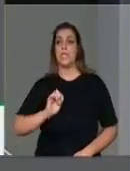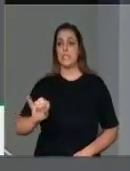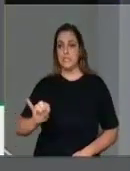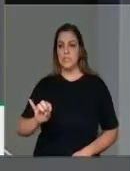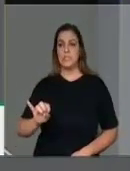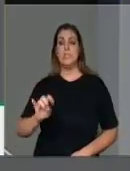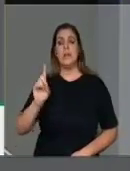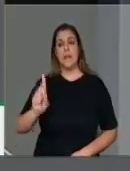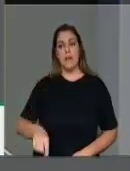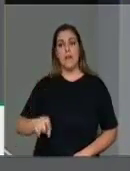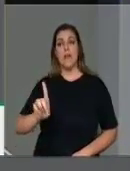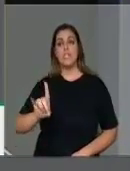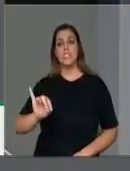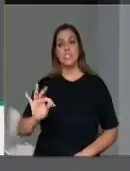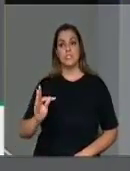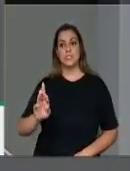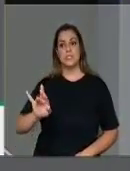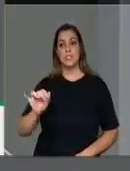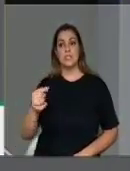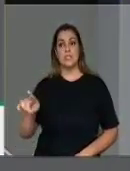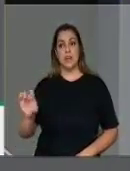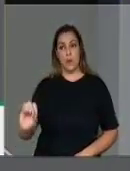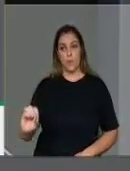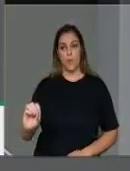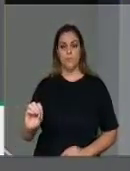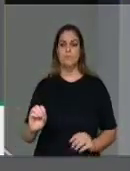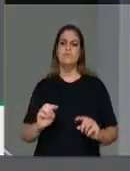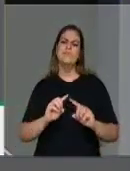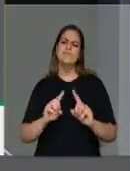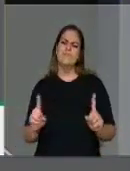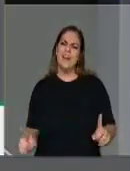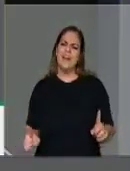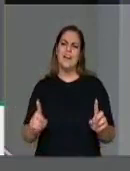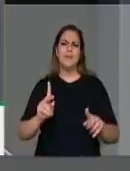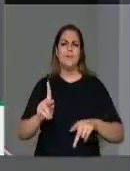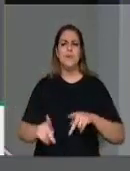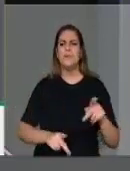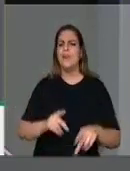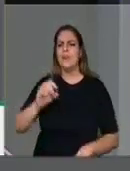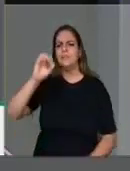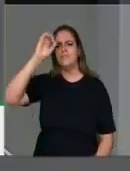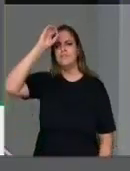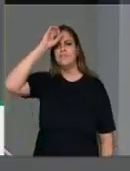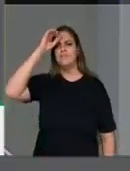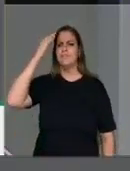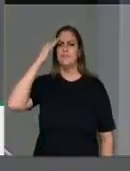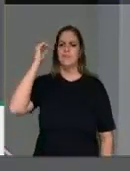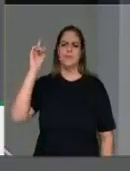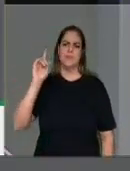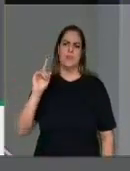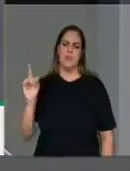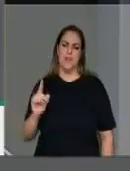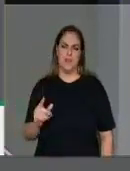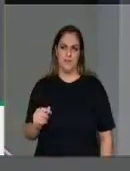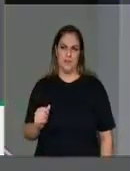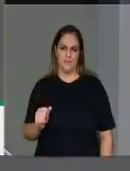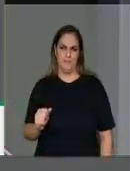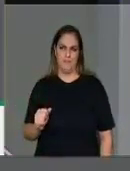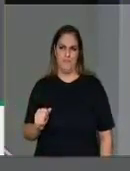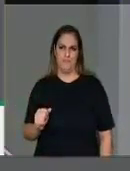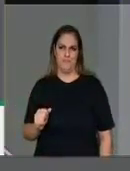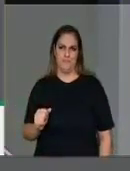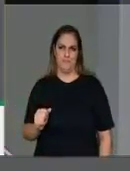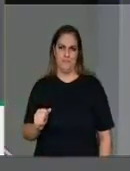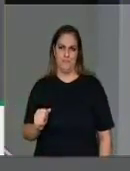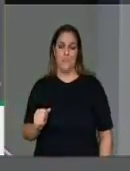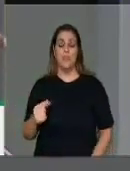E diferente do que se vende para o cidadão, para o eleitor brasileiro e brasileira, você não elegeria